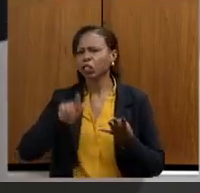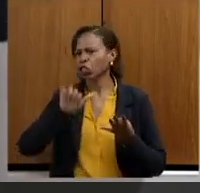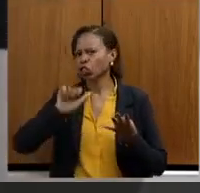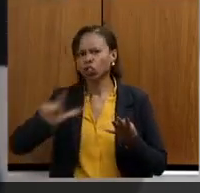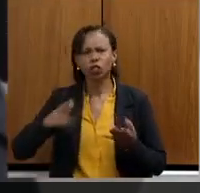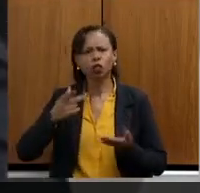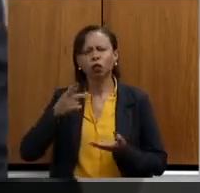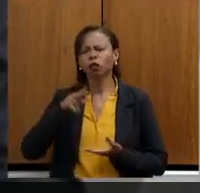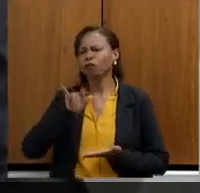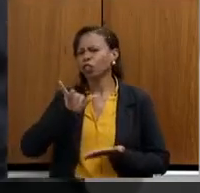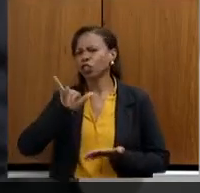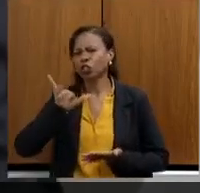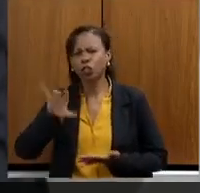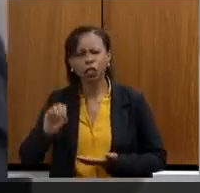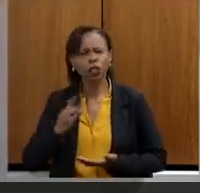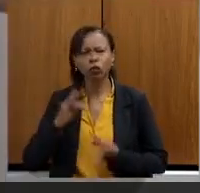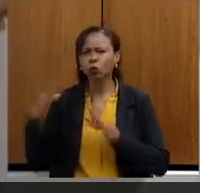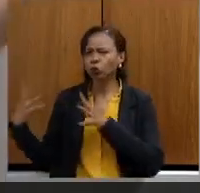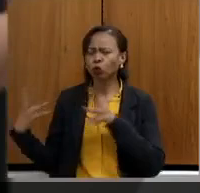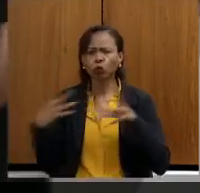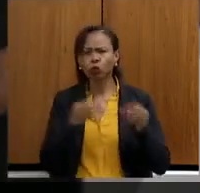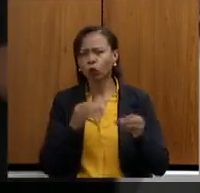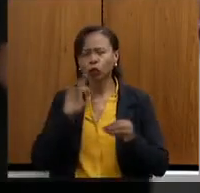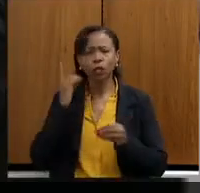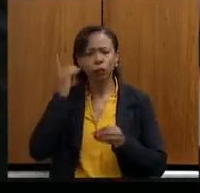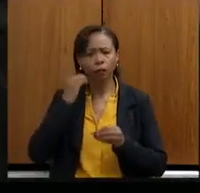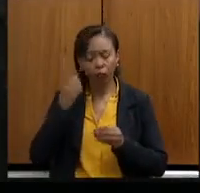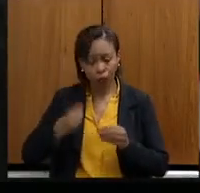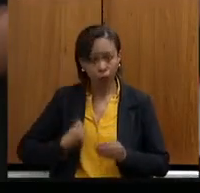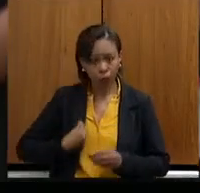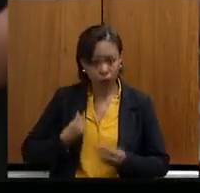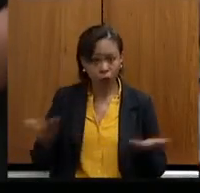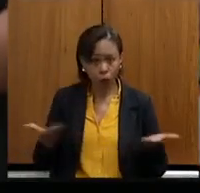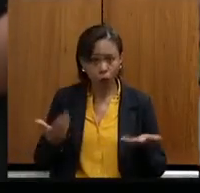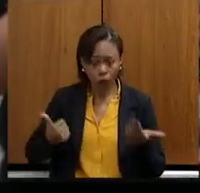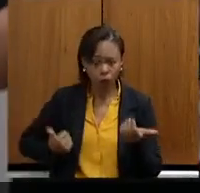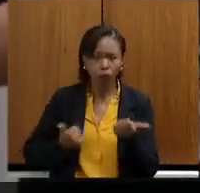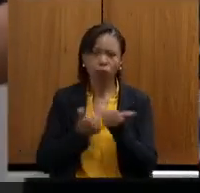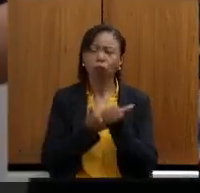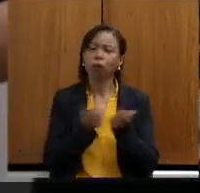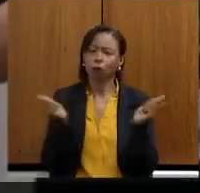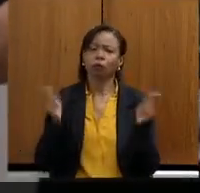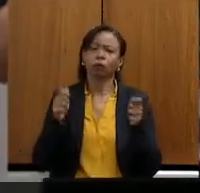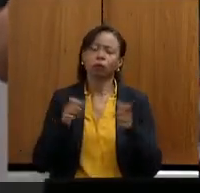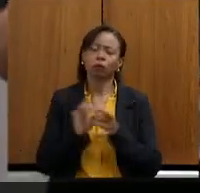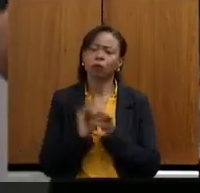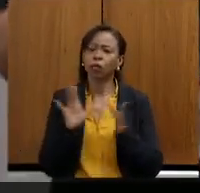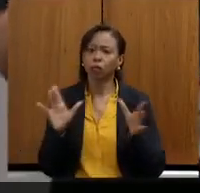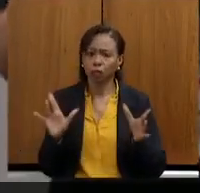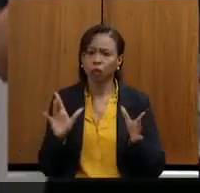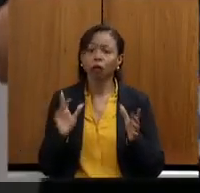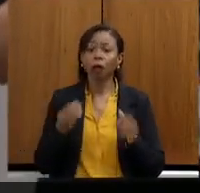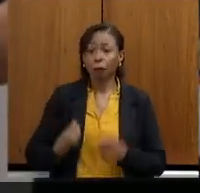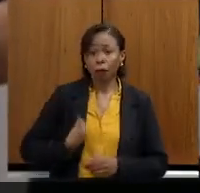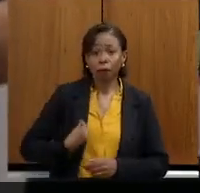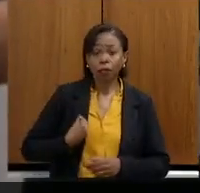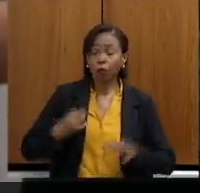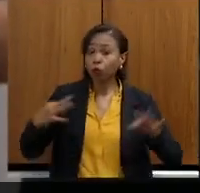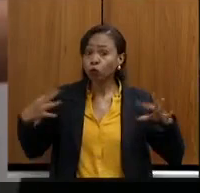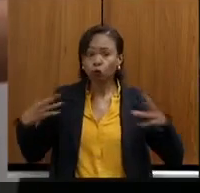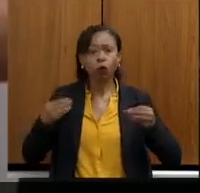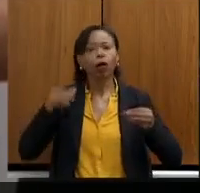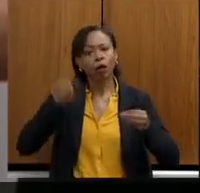Virgílio Guimarães, Gustavo Santana, Roberto Andrade, todos que estão presentes conosco nesta manhã aqui nesta audiência. A participação de todos é